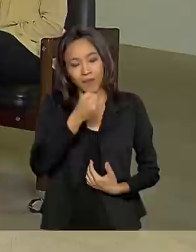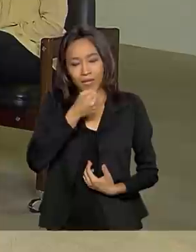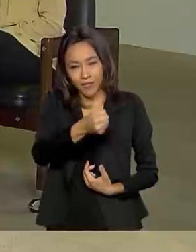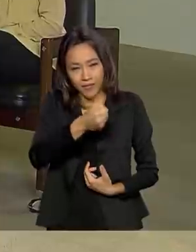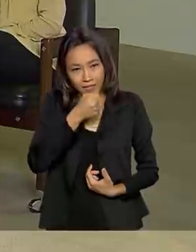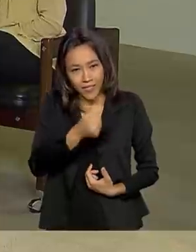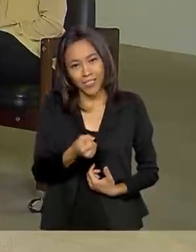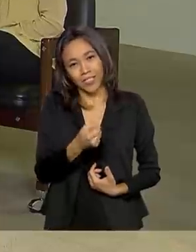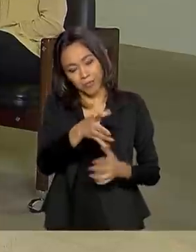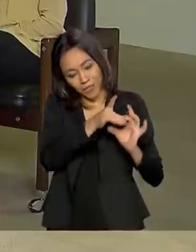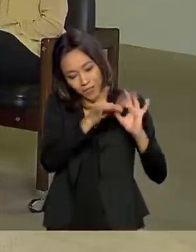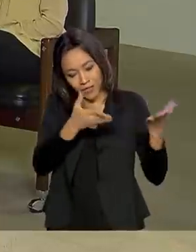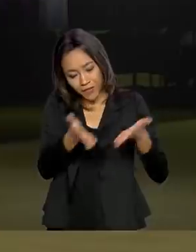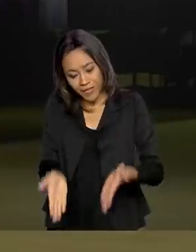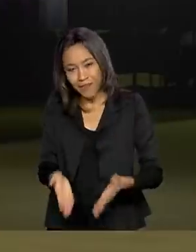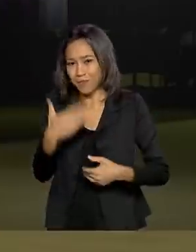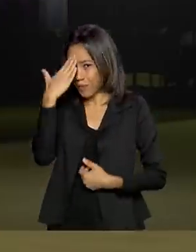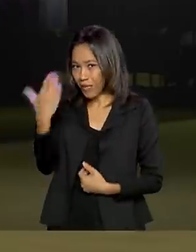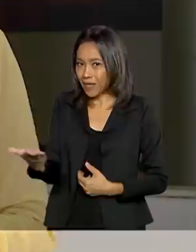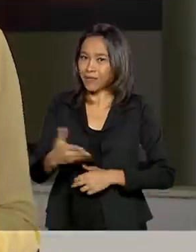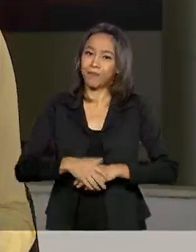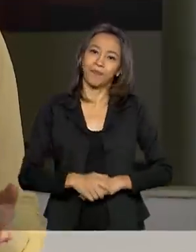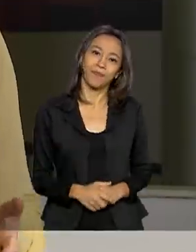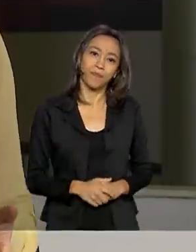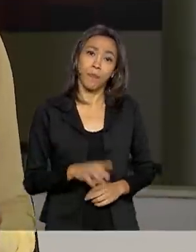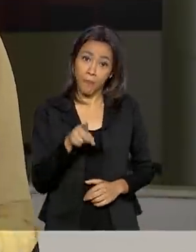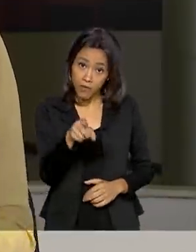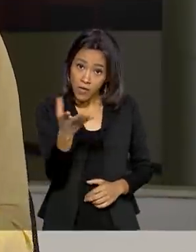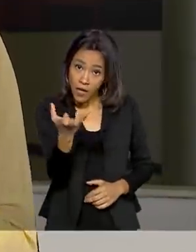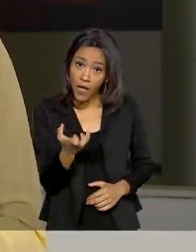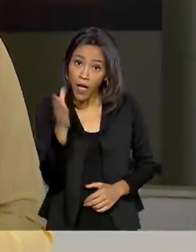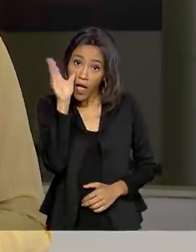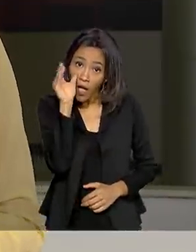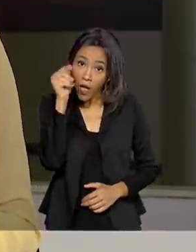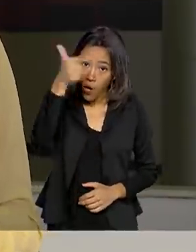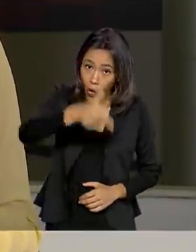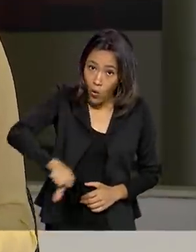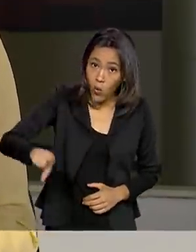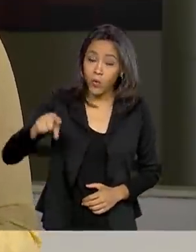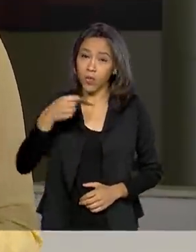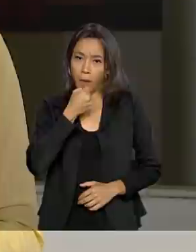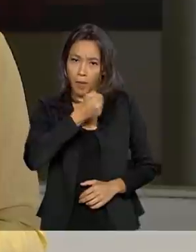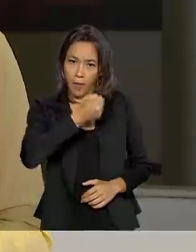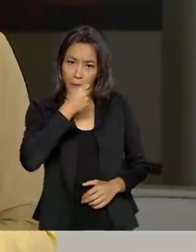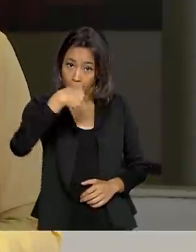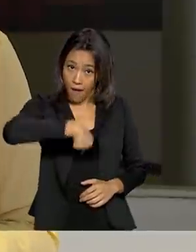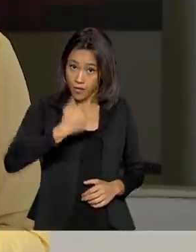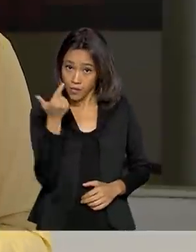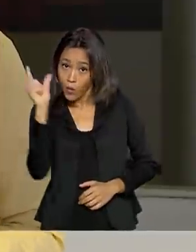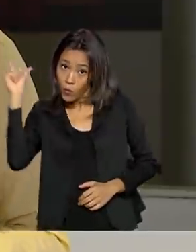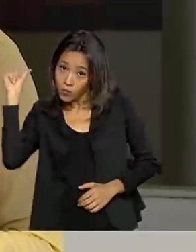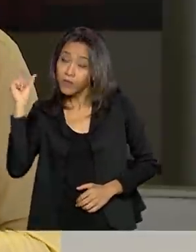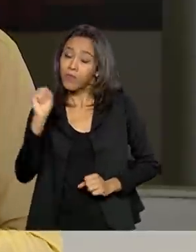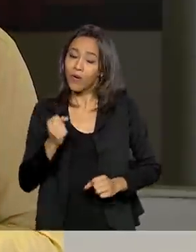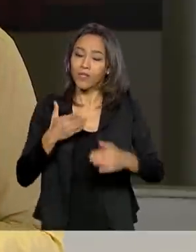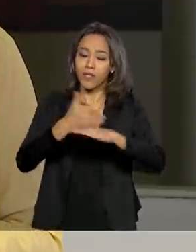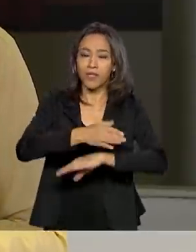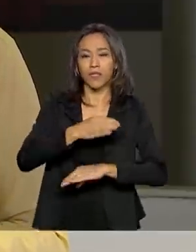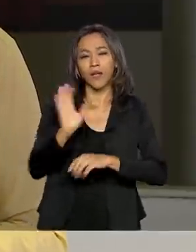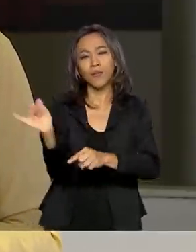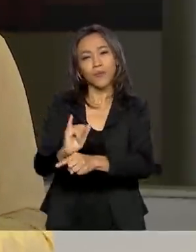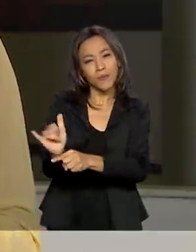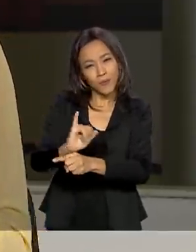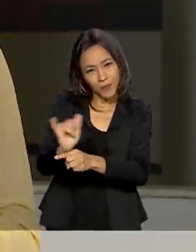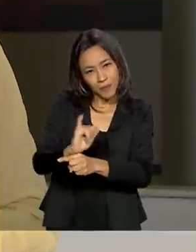entrevista, pela sua disponibilidade aqui. Muito obrigado. Se você quiser rever essa ou outras entrevistas, acesse o nosso canal no